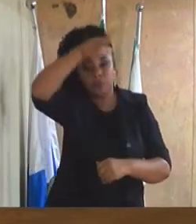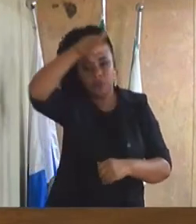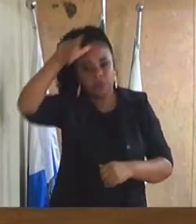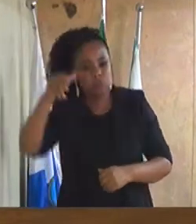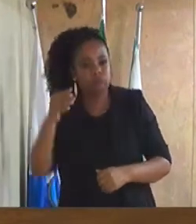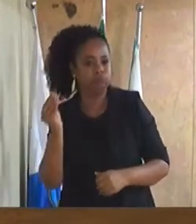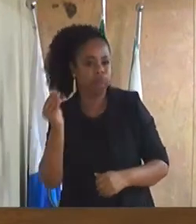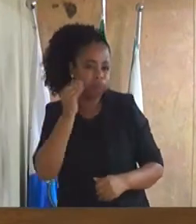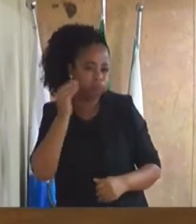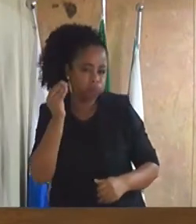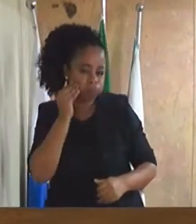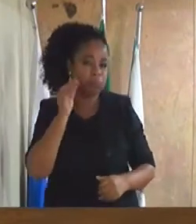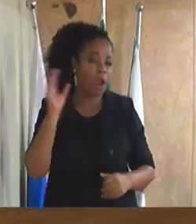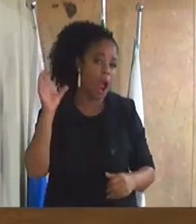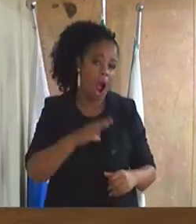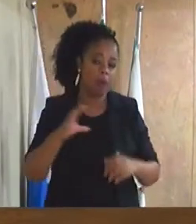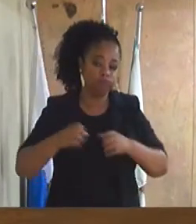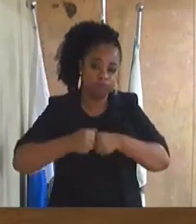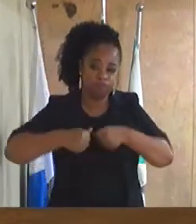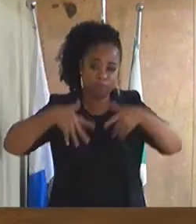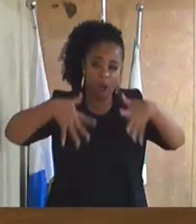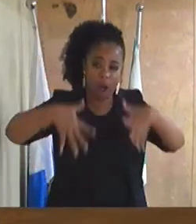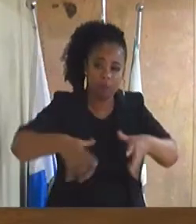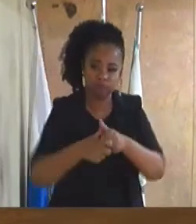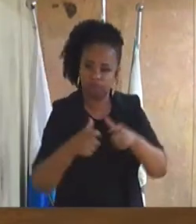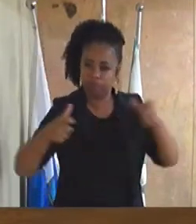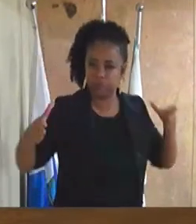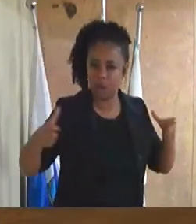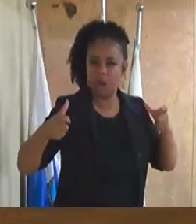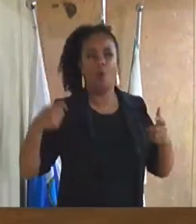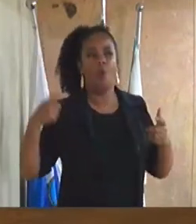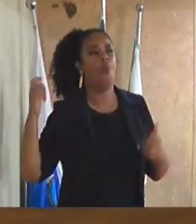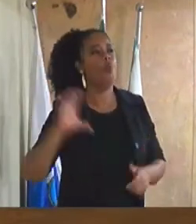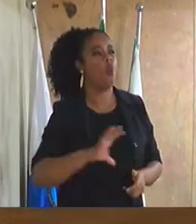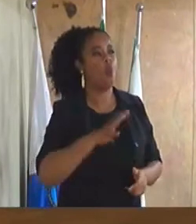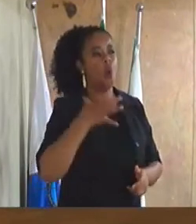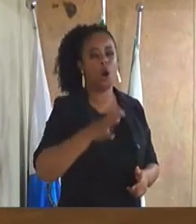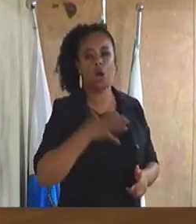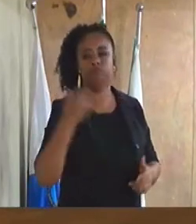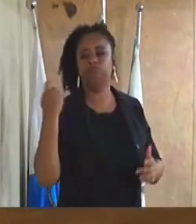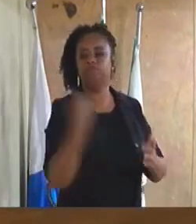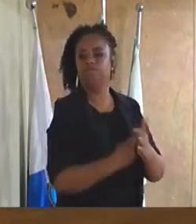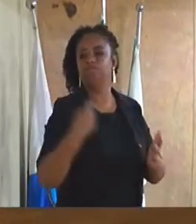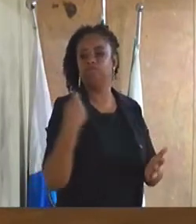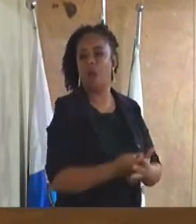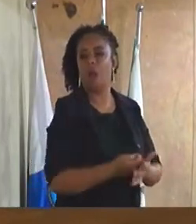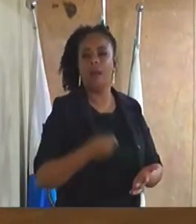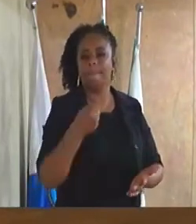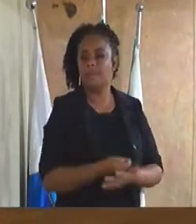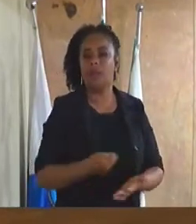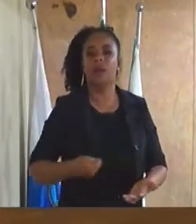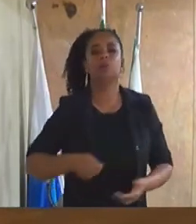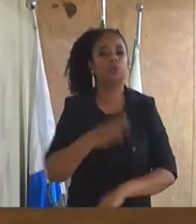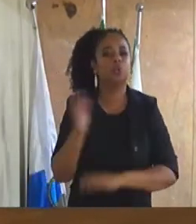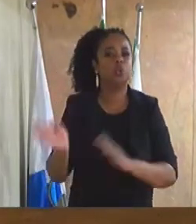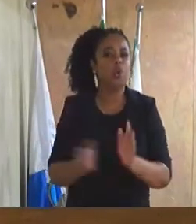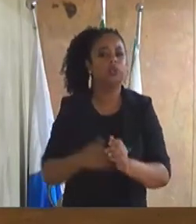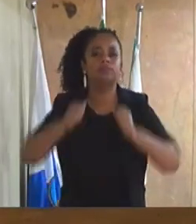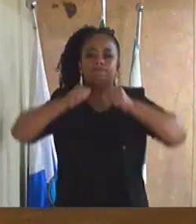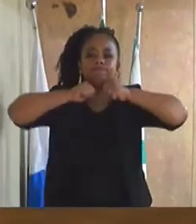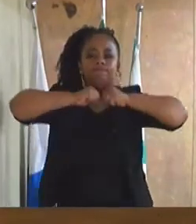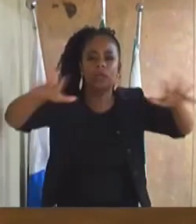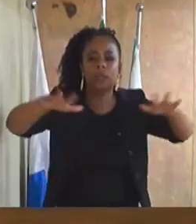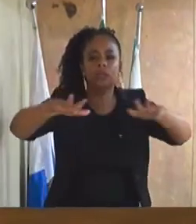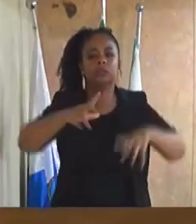a coragem a coragem no enfrentamento de toda essa pandemia que o prefeito está tendo não esquecendo também